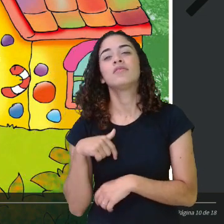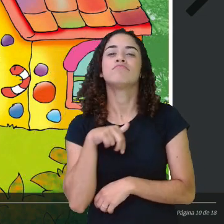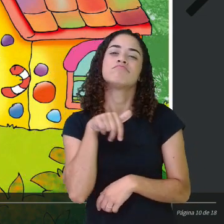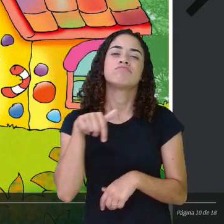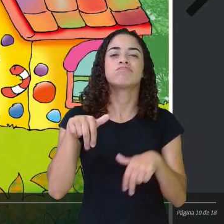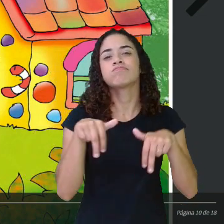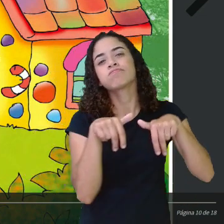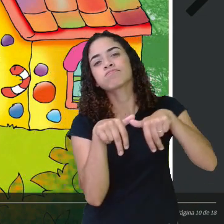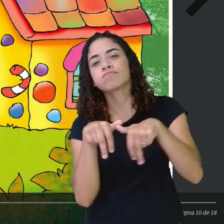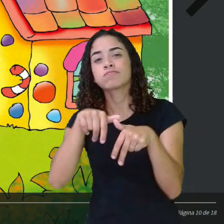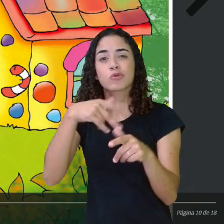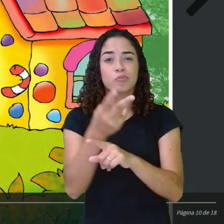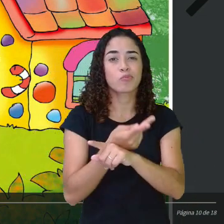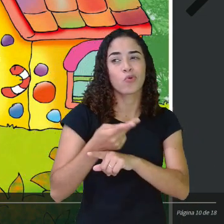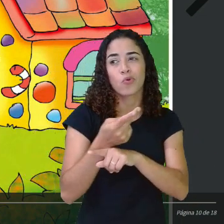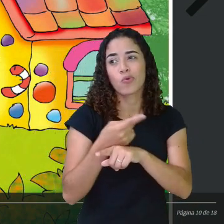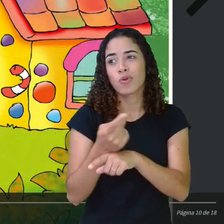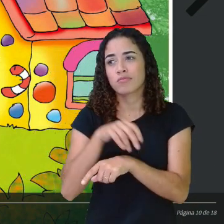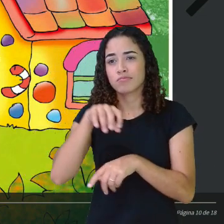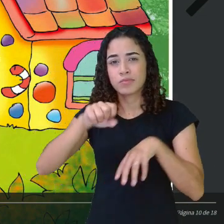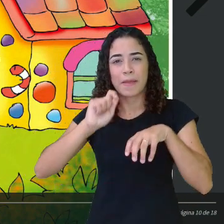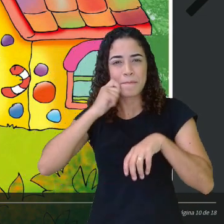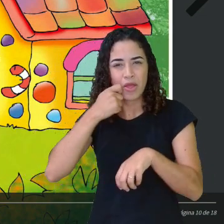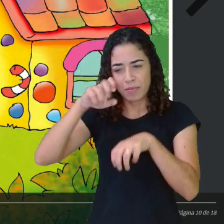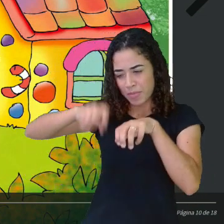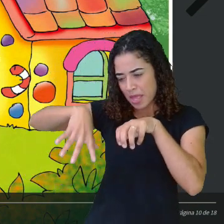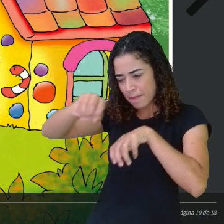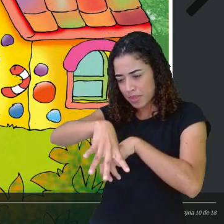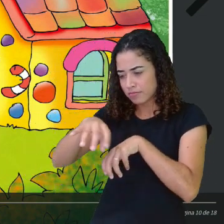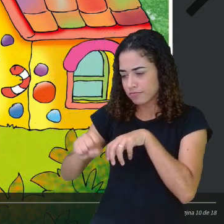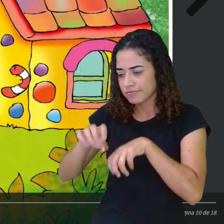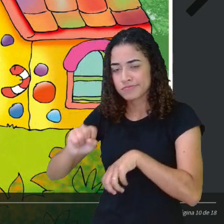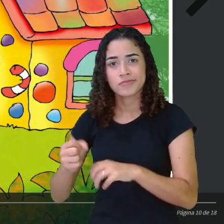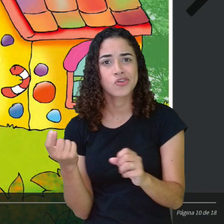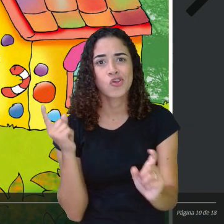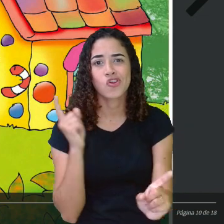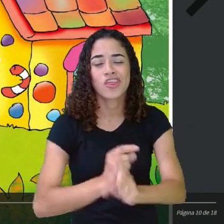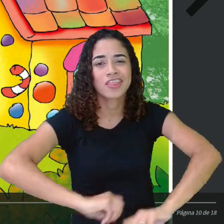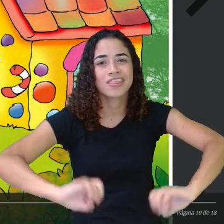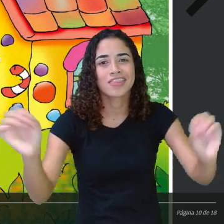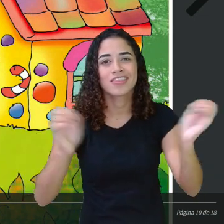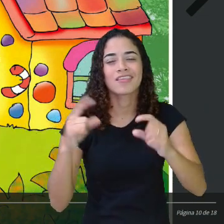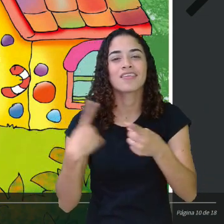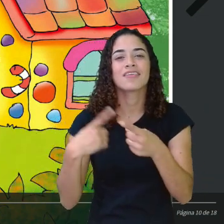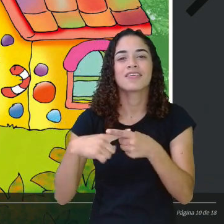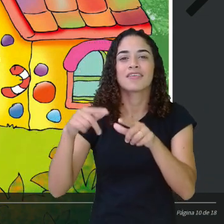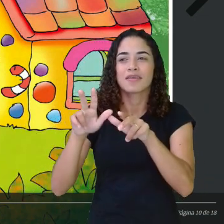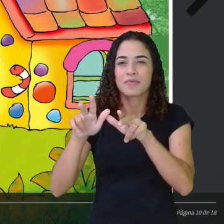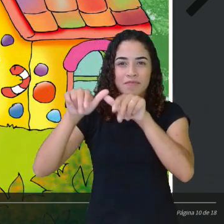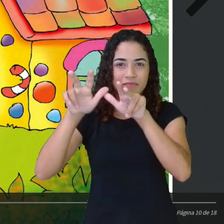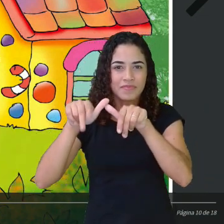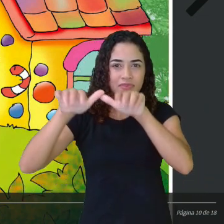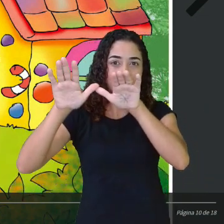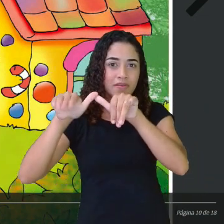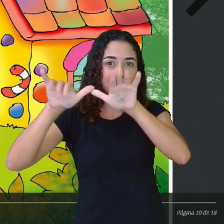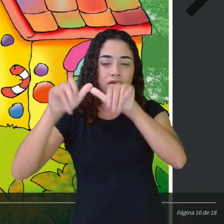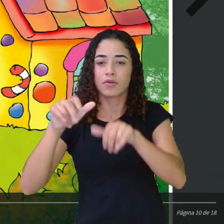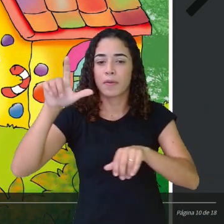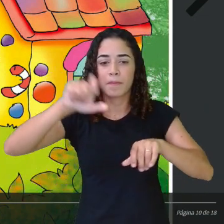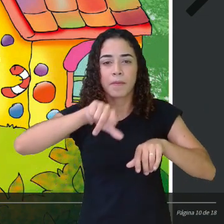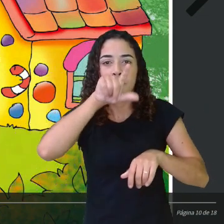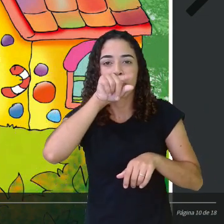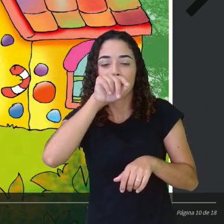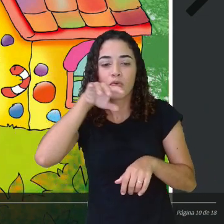irmãos começaram a procurar as migalhas de pão deixadas por João, mas os passarinhos haviam comido tudo. Então,